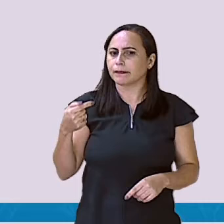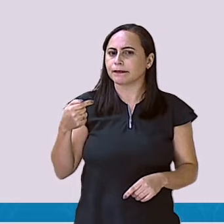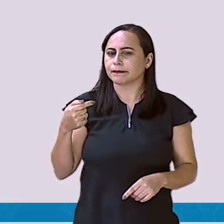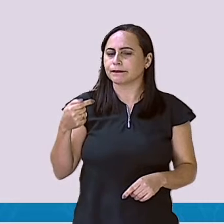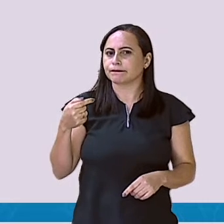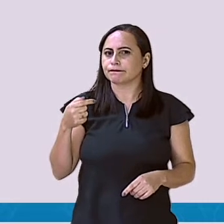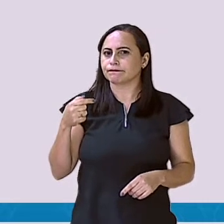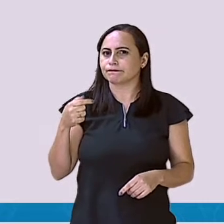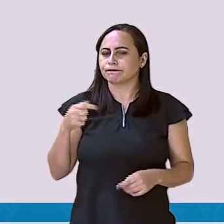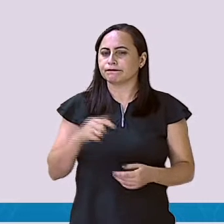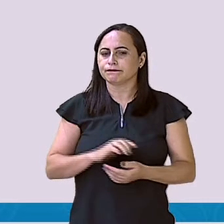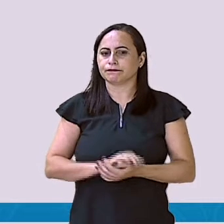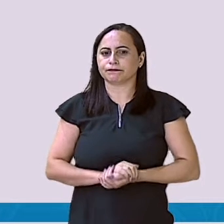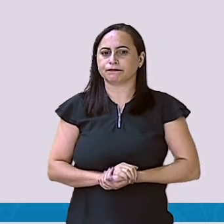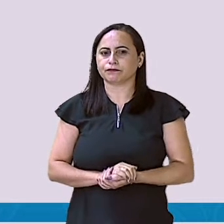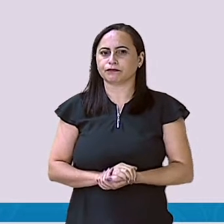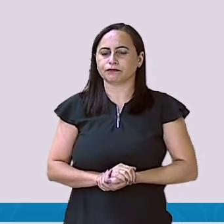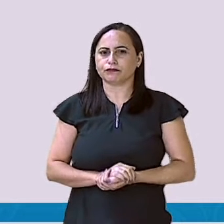analisar.